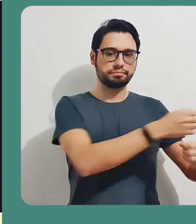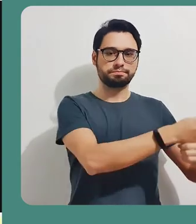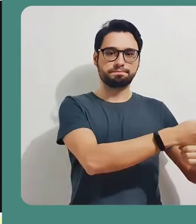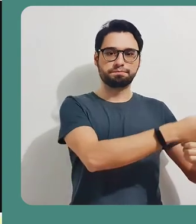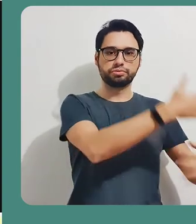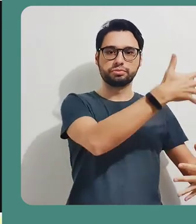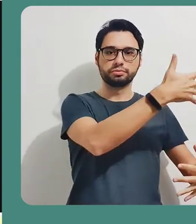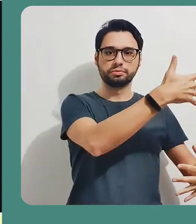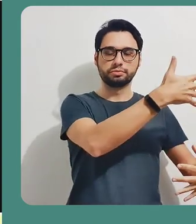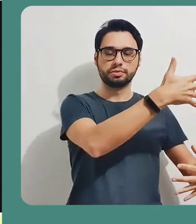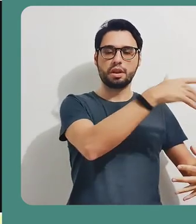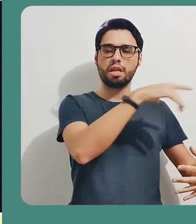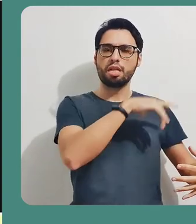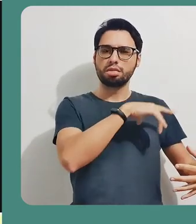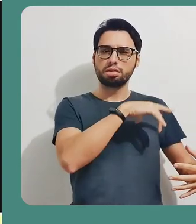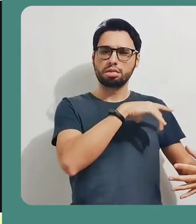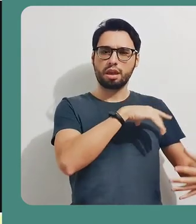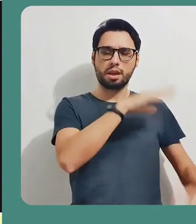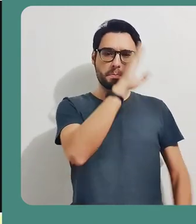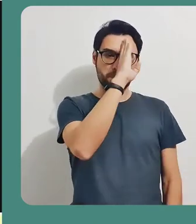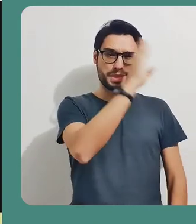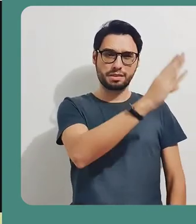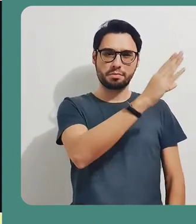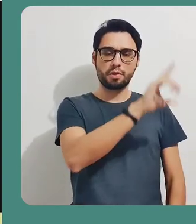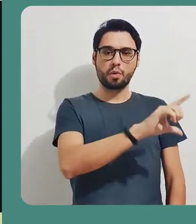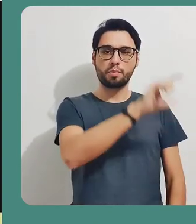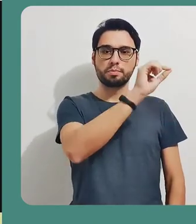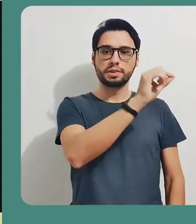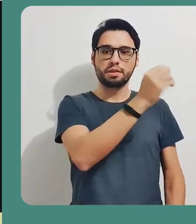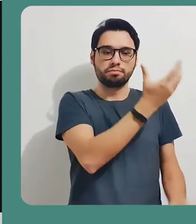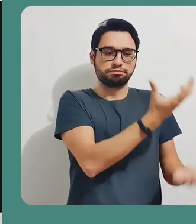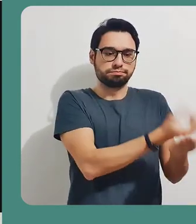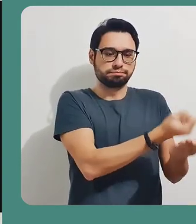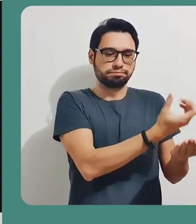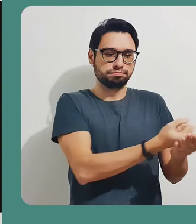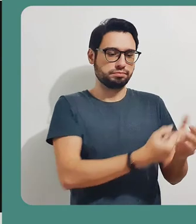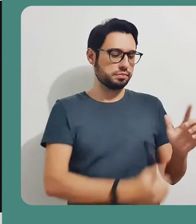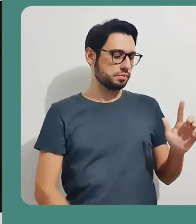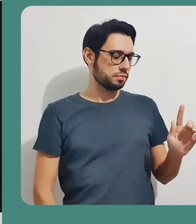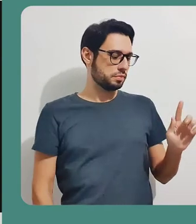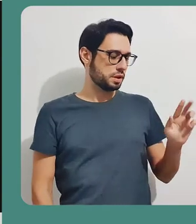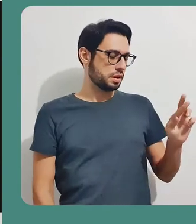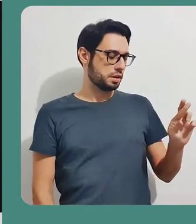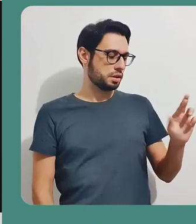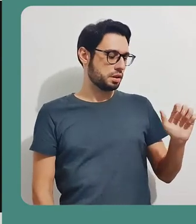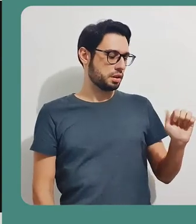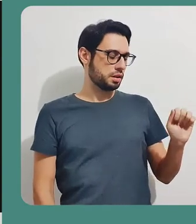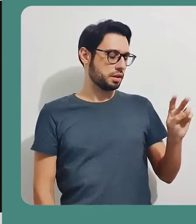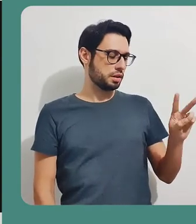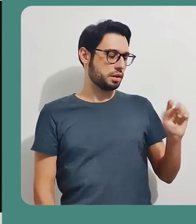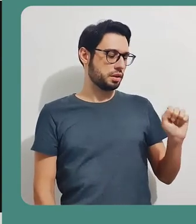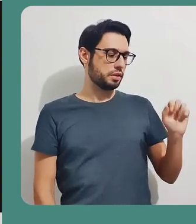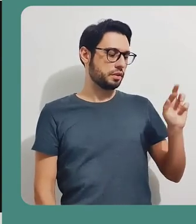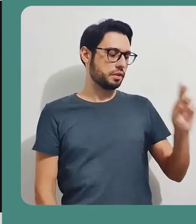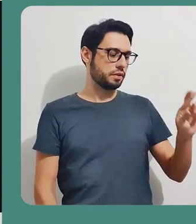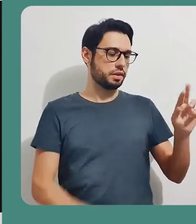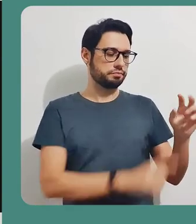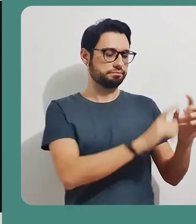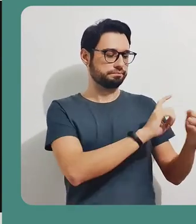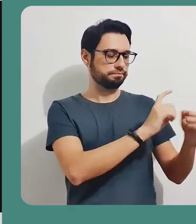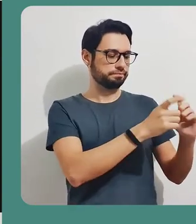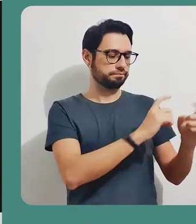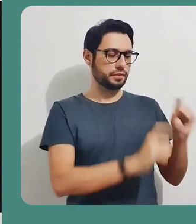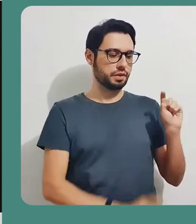Vindo aqui nesses três pontinhos, aqui bem na lateral inferior, a gente tem aqui uma série de opções. A principal delas é